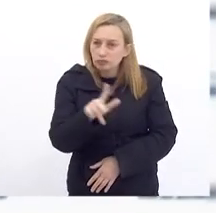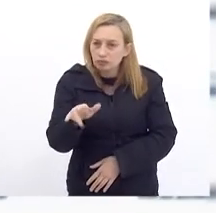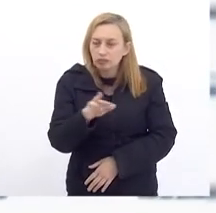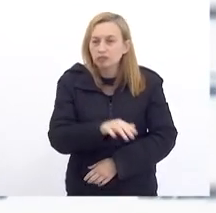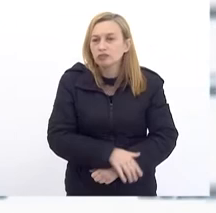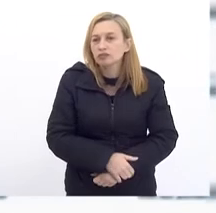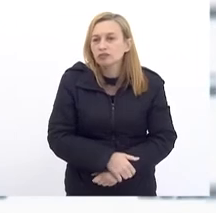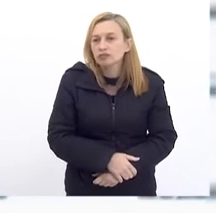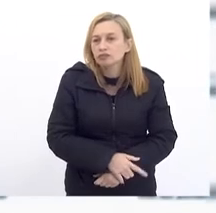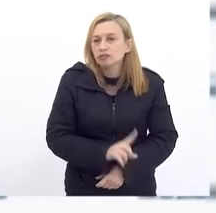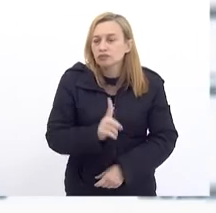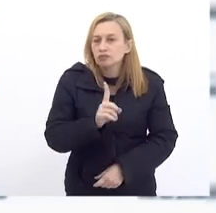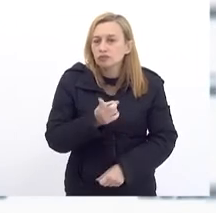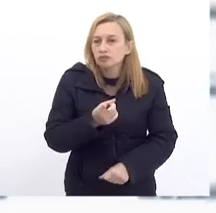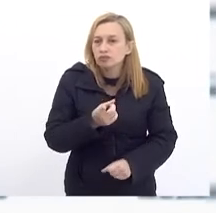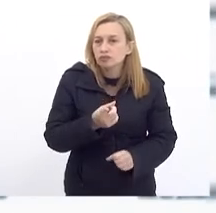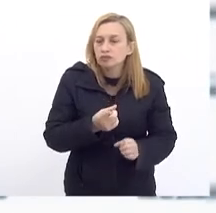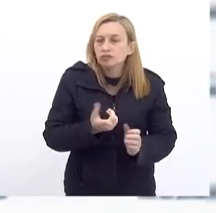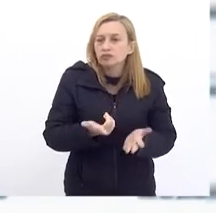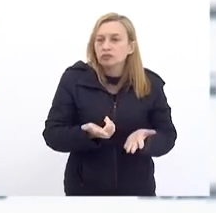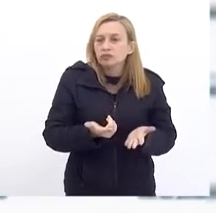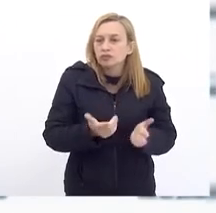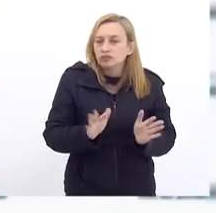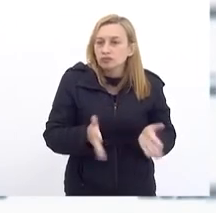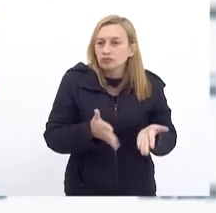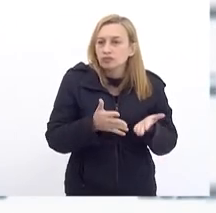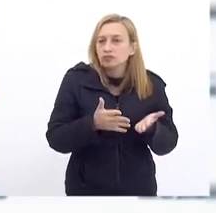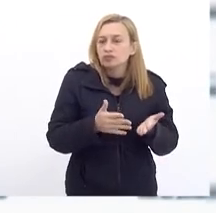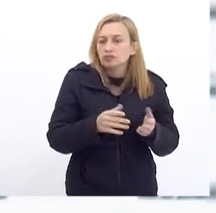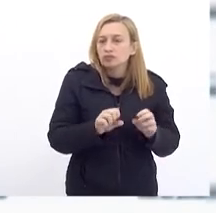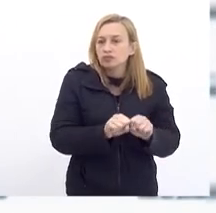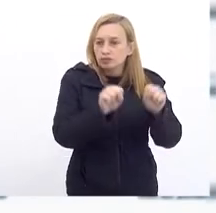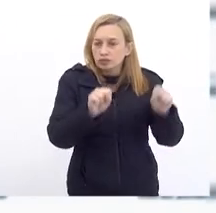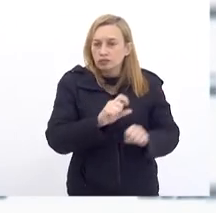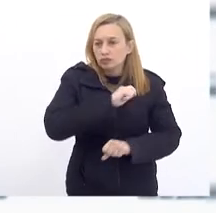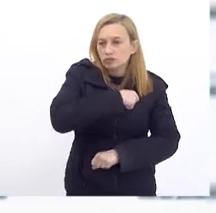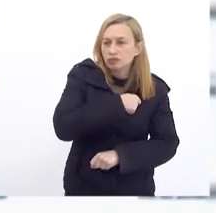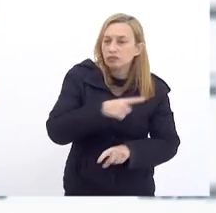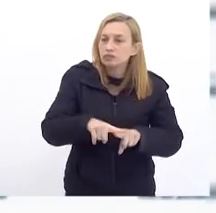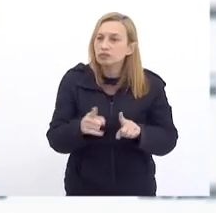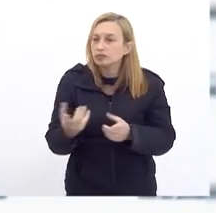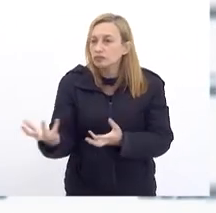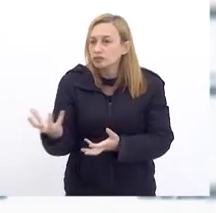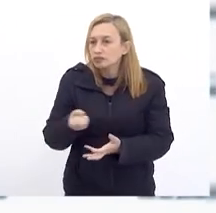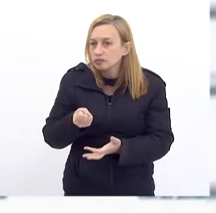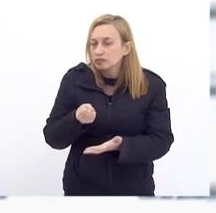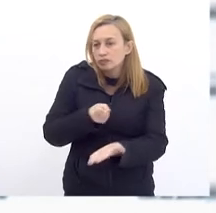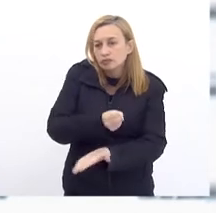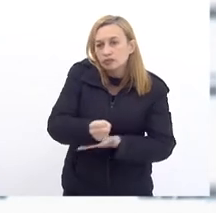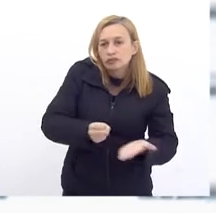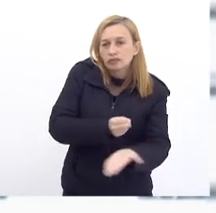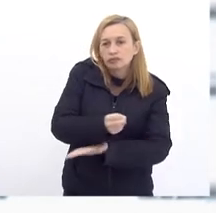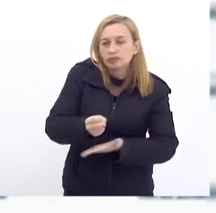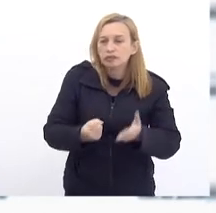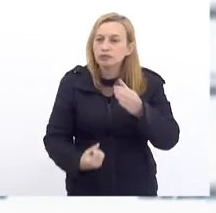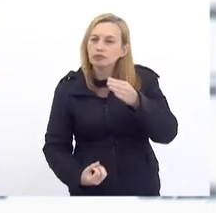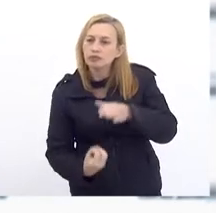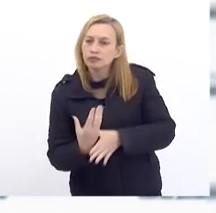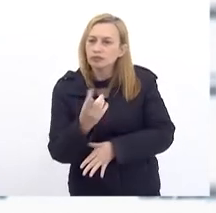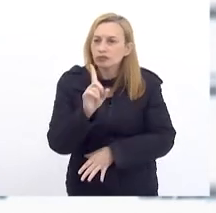Não é Incentivo Fiscal É uma Forma De receber Porque A base Que originou Ela é